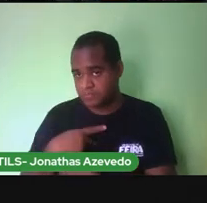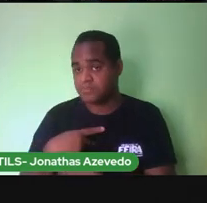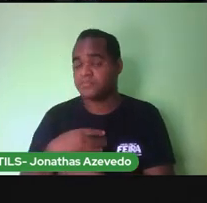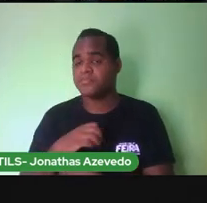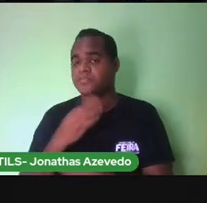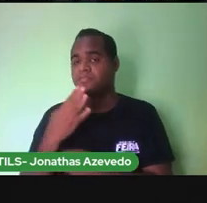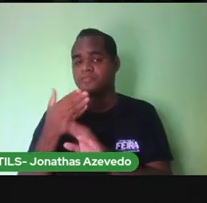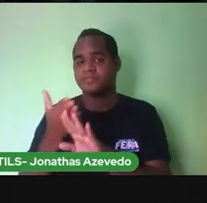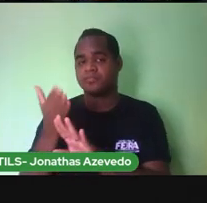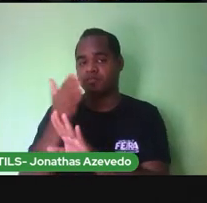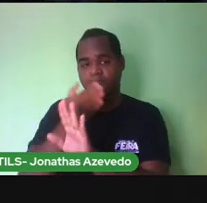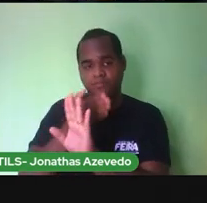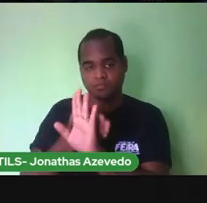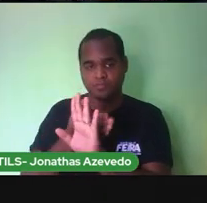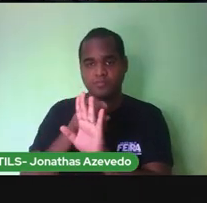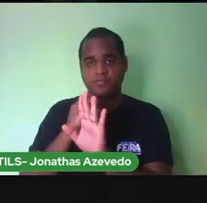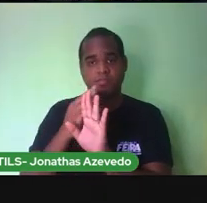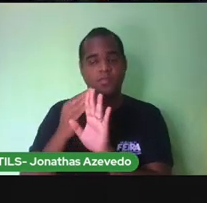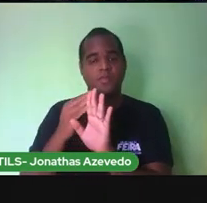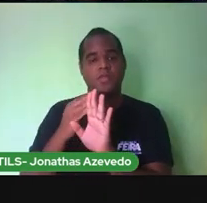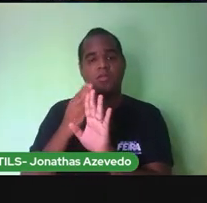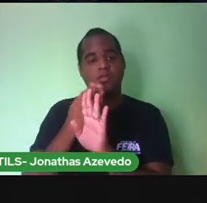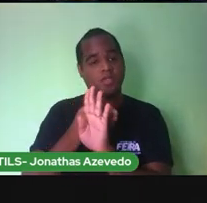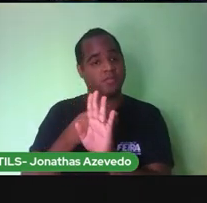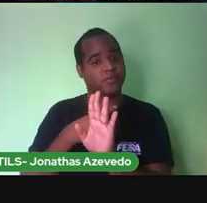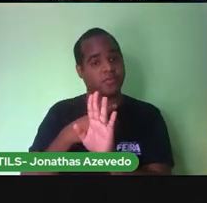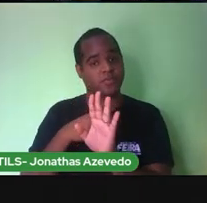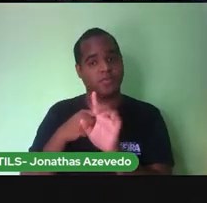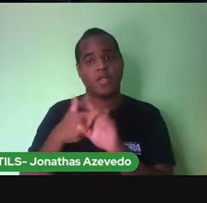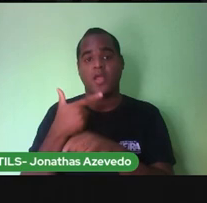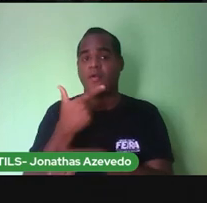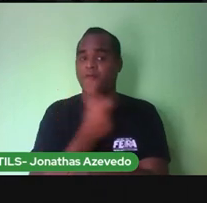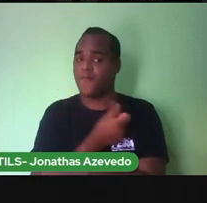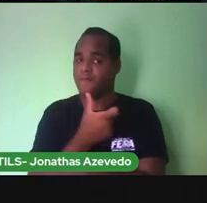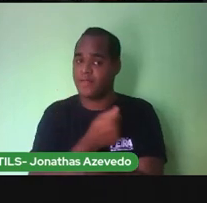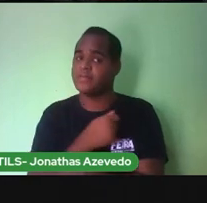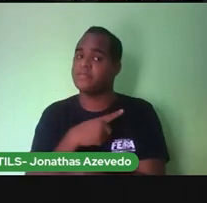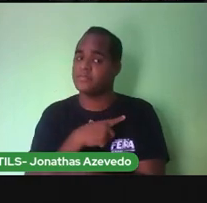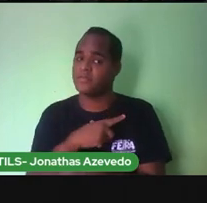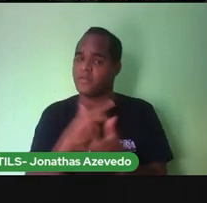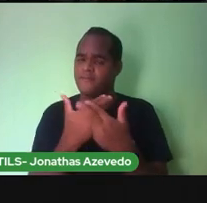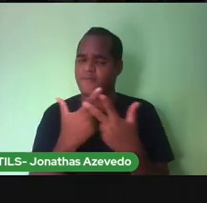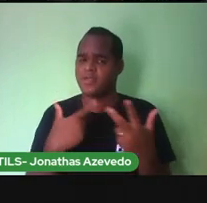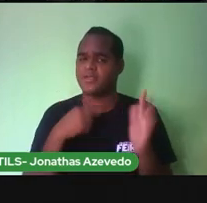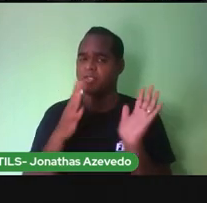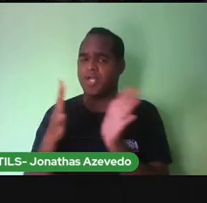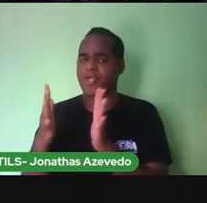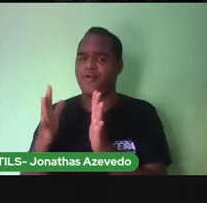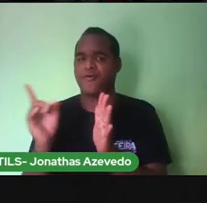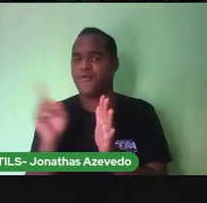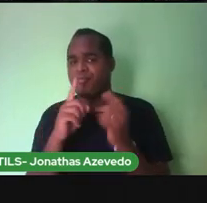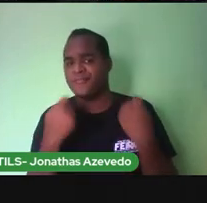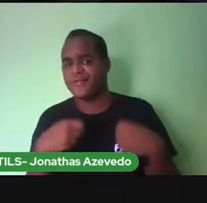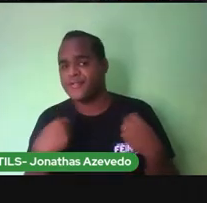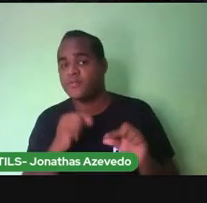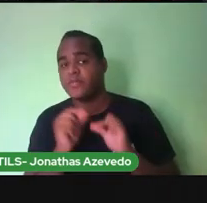atrás e dentro constam as vacinas que você já tomou e que você precisa tomar.